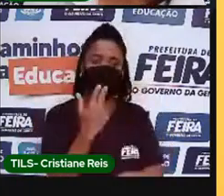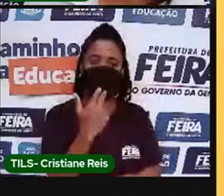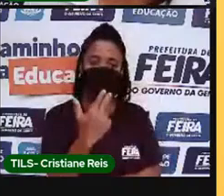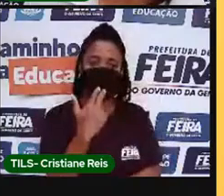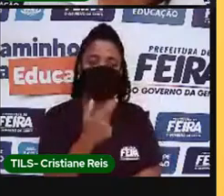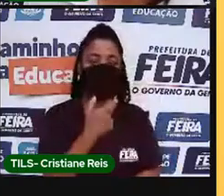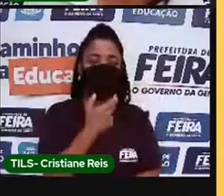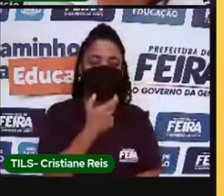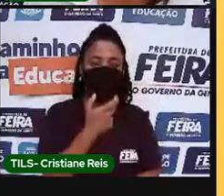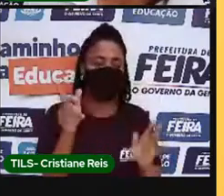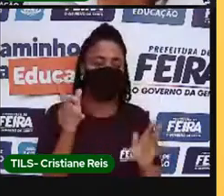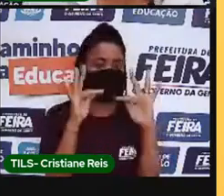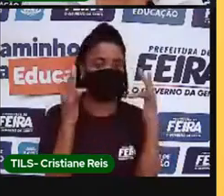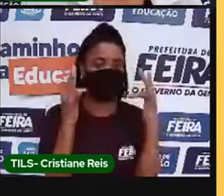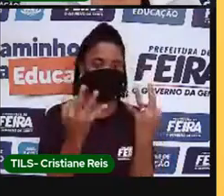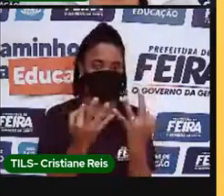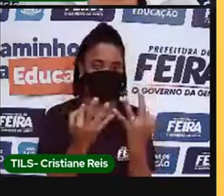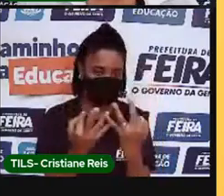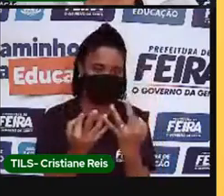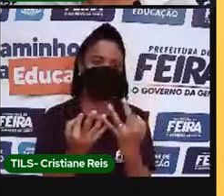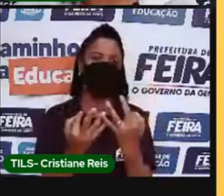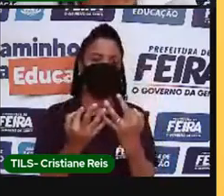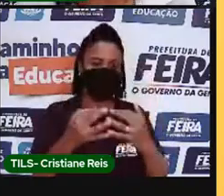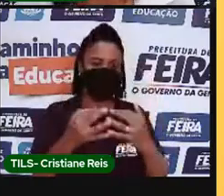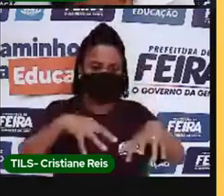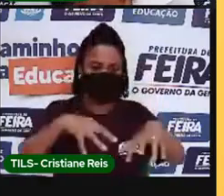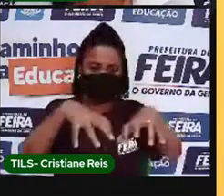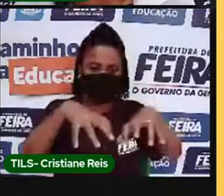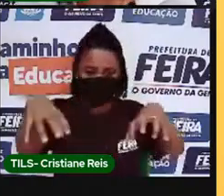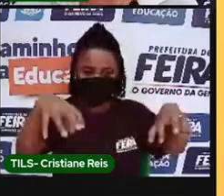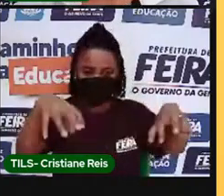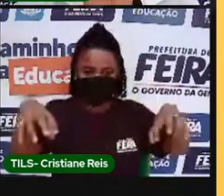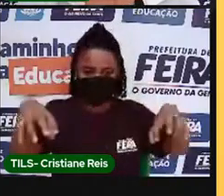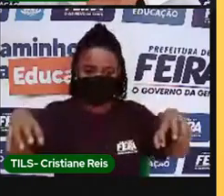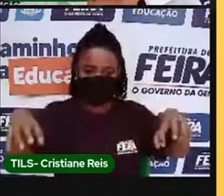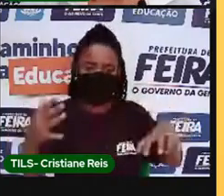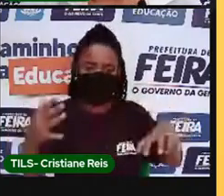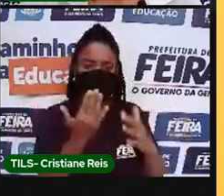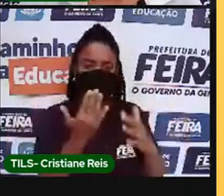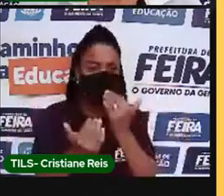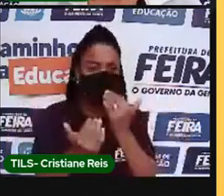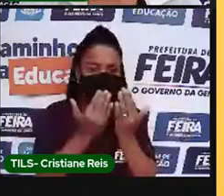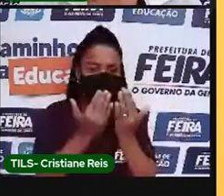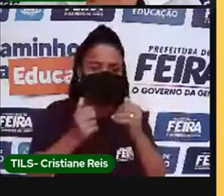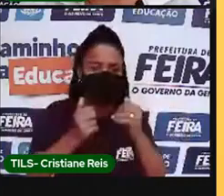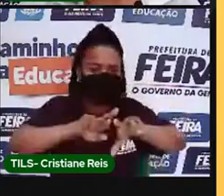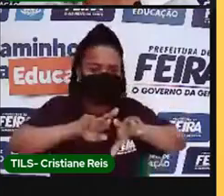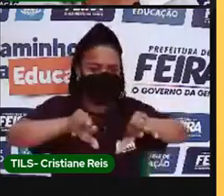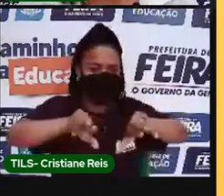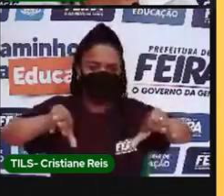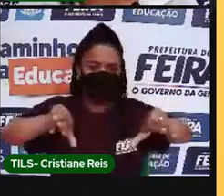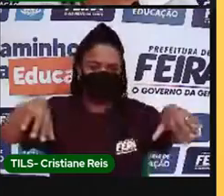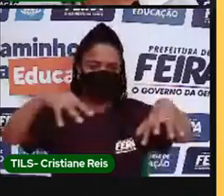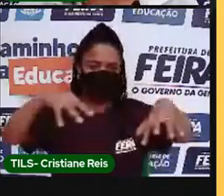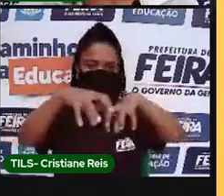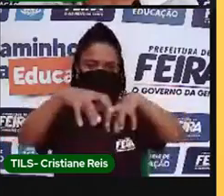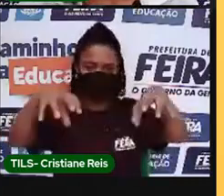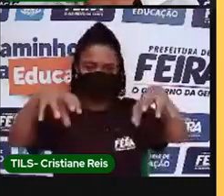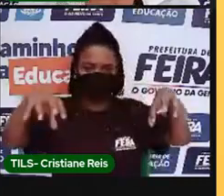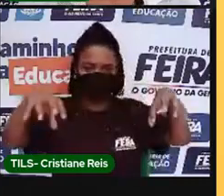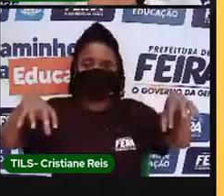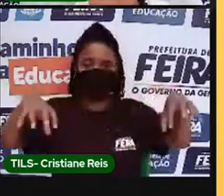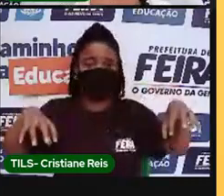com seus familiares, oferecem uma ceia e nessa ceia o prato preferido é o peru